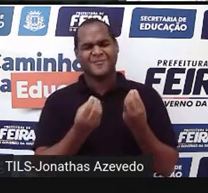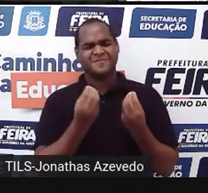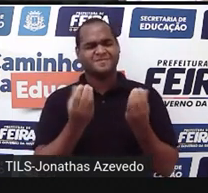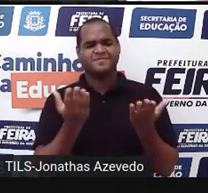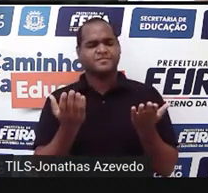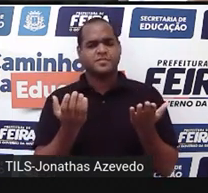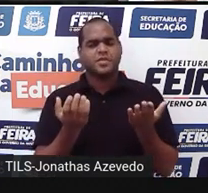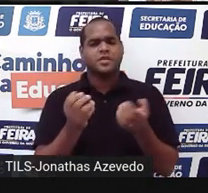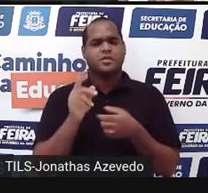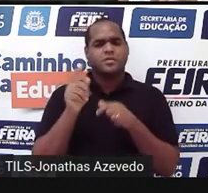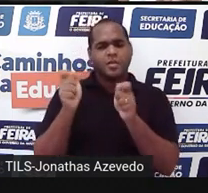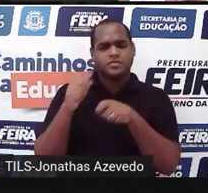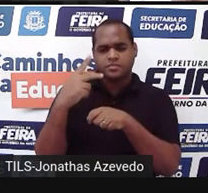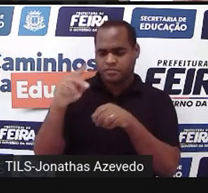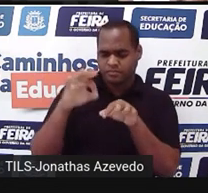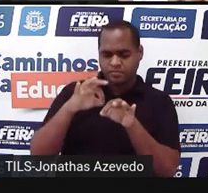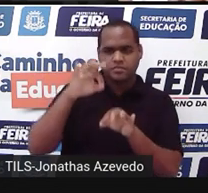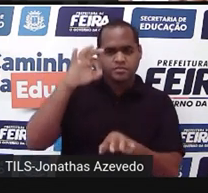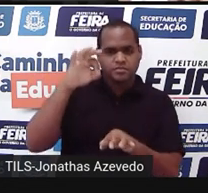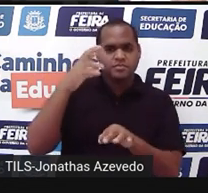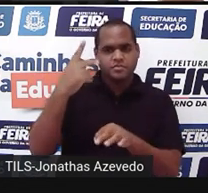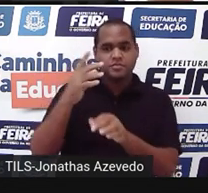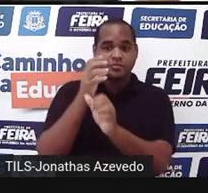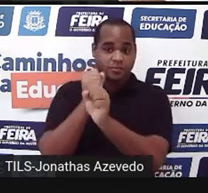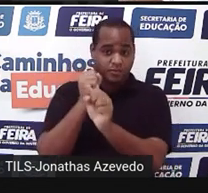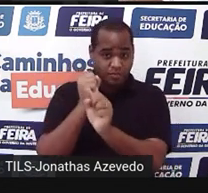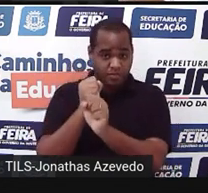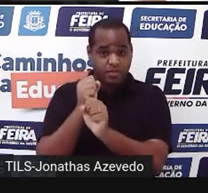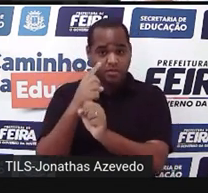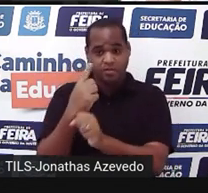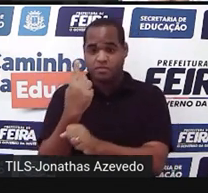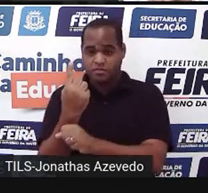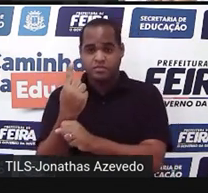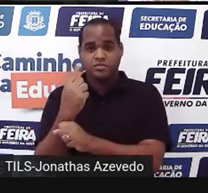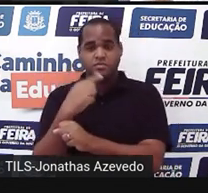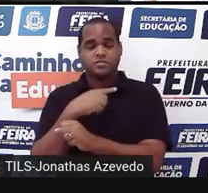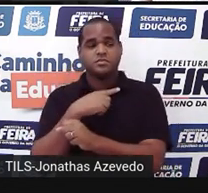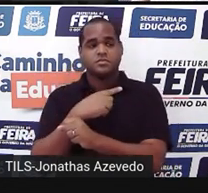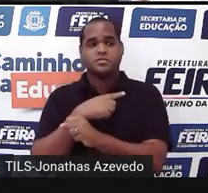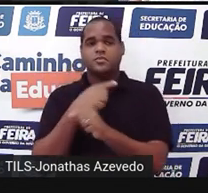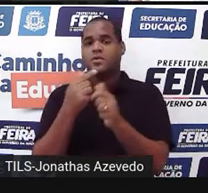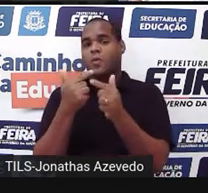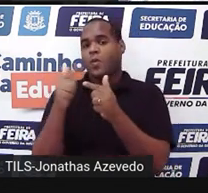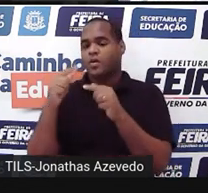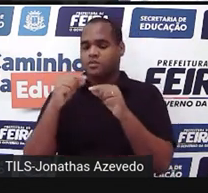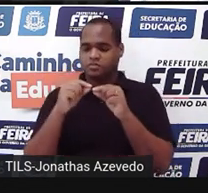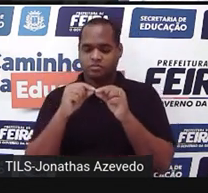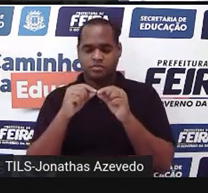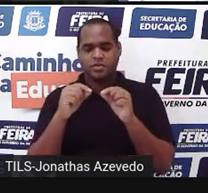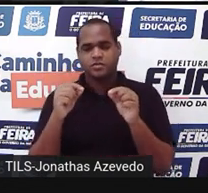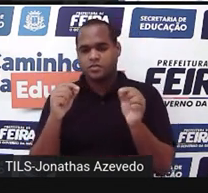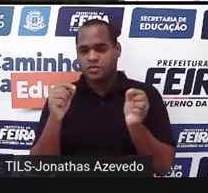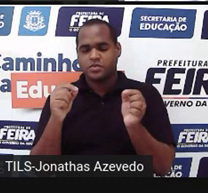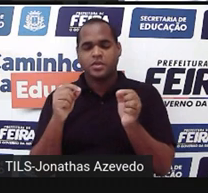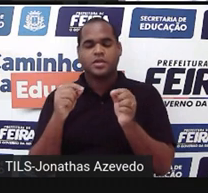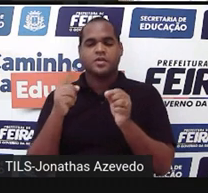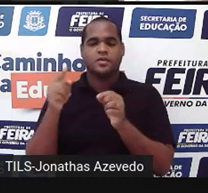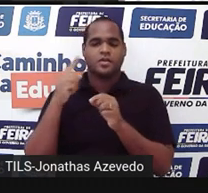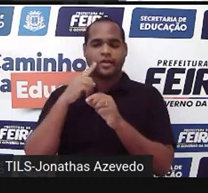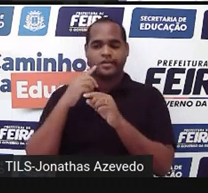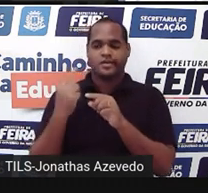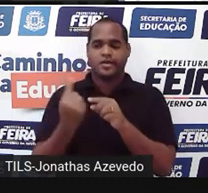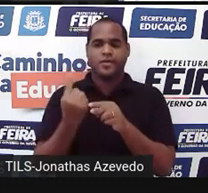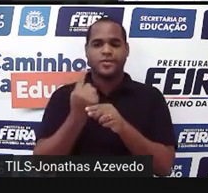Vamos supor que se a gente for medir ali o comprimento desse cubo é um, a largura é um e a